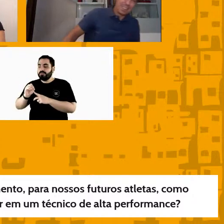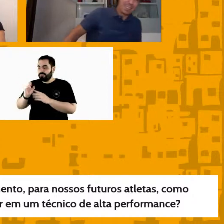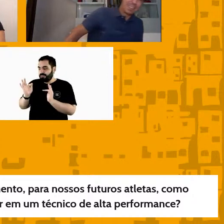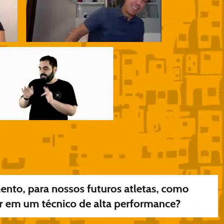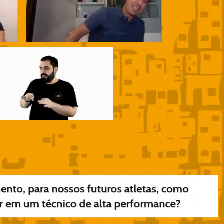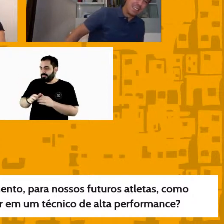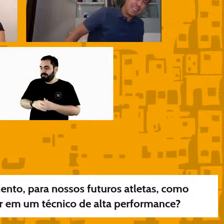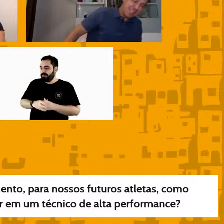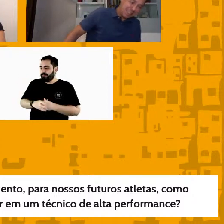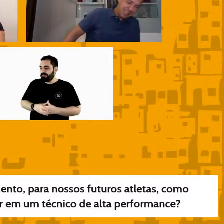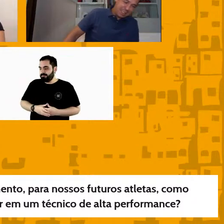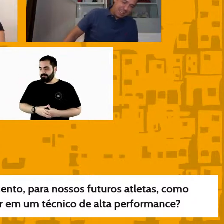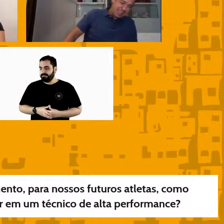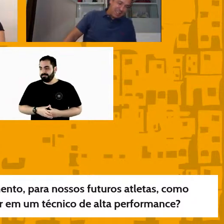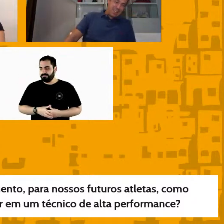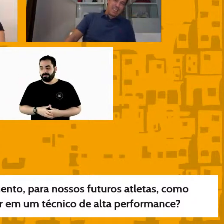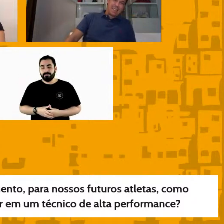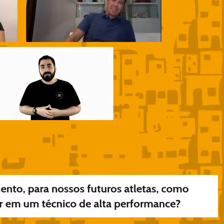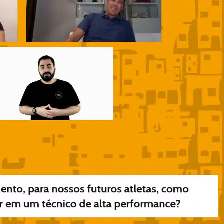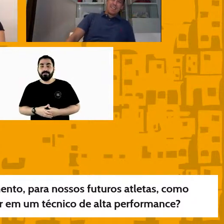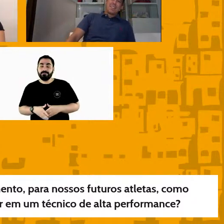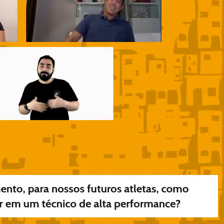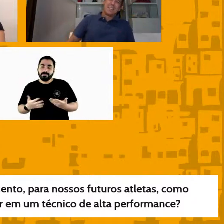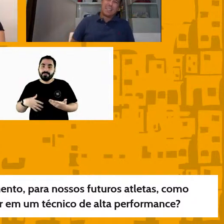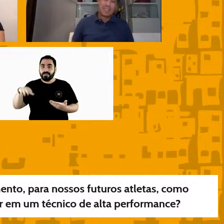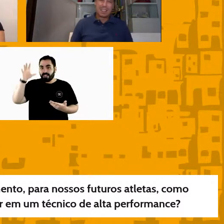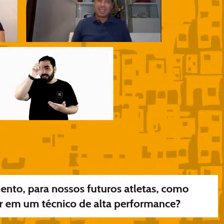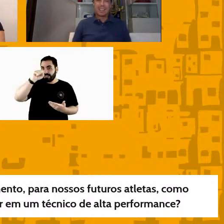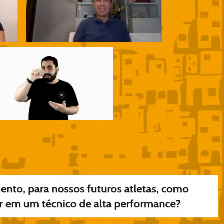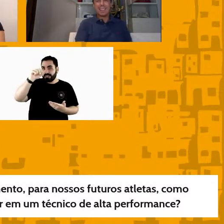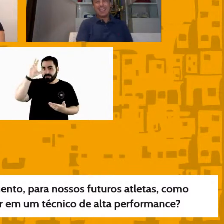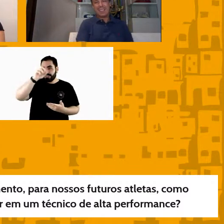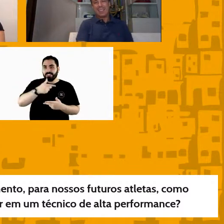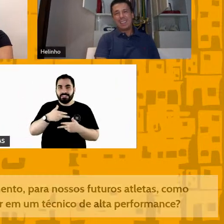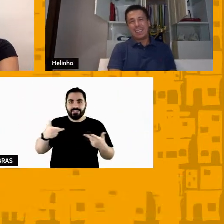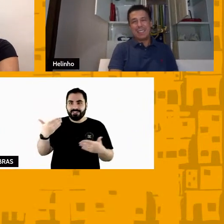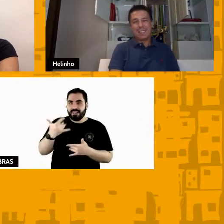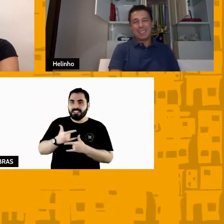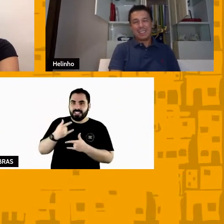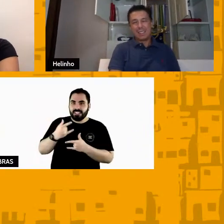gente aprende lá em várias em várias ordens aí que a gente está